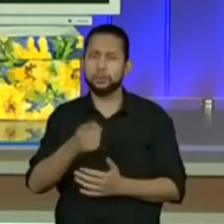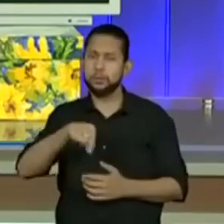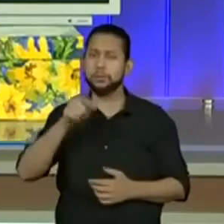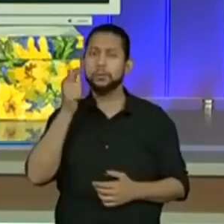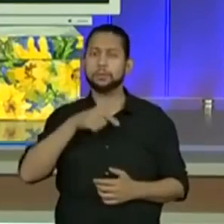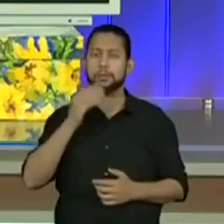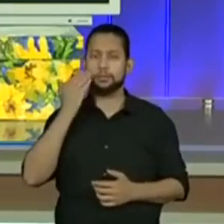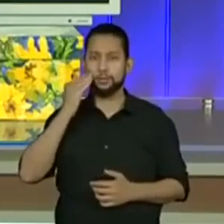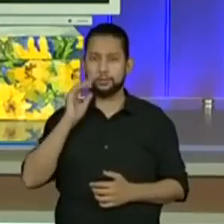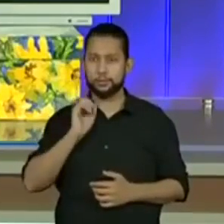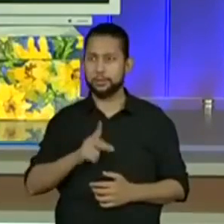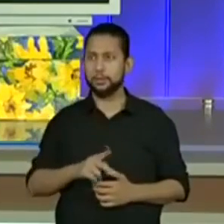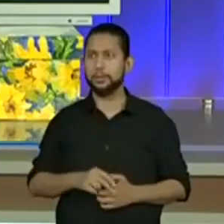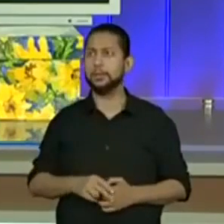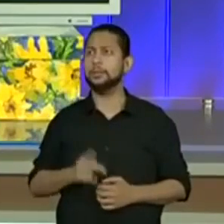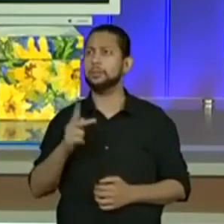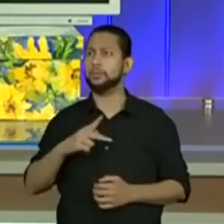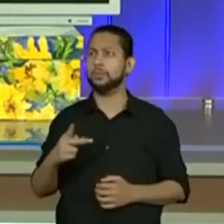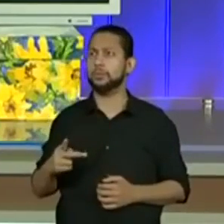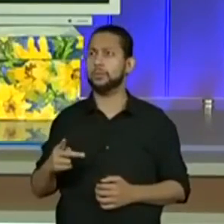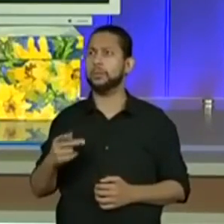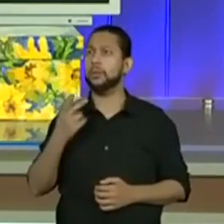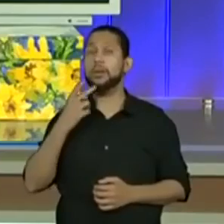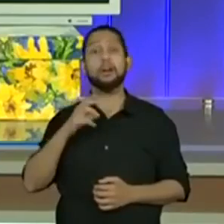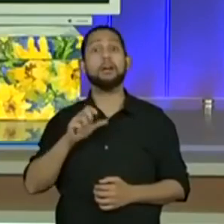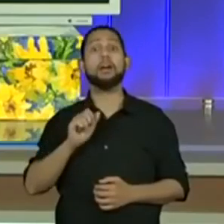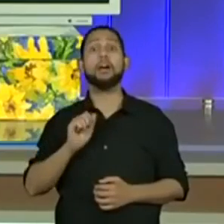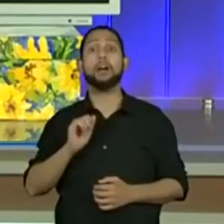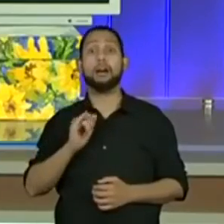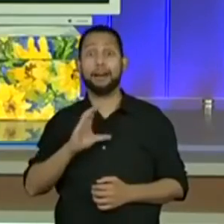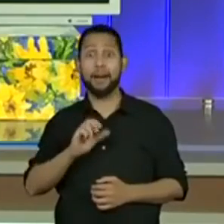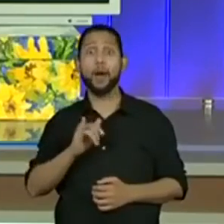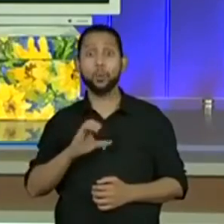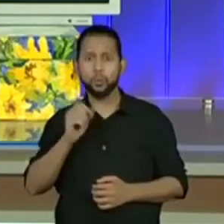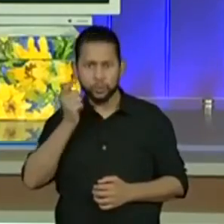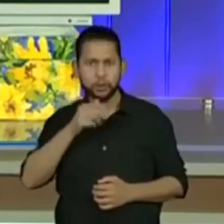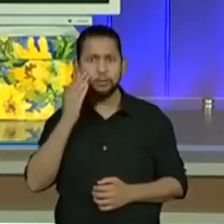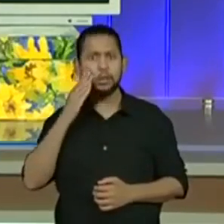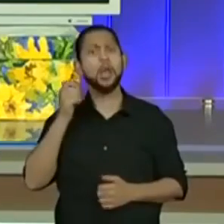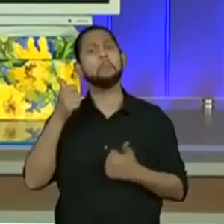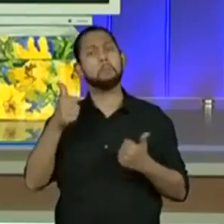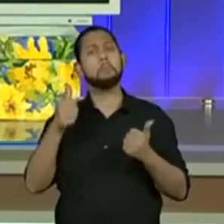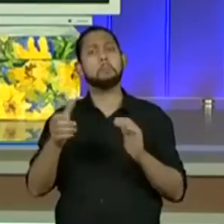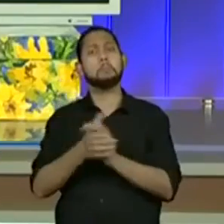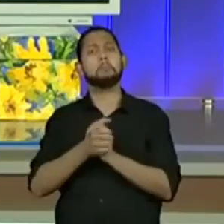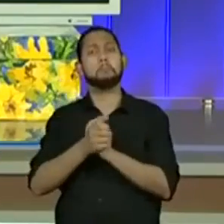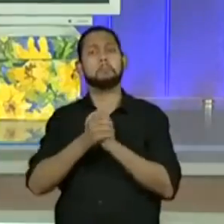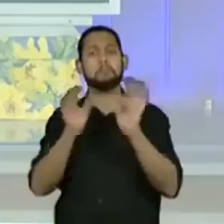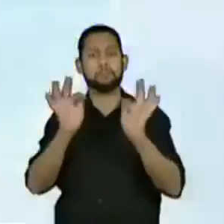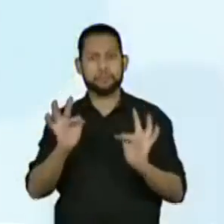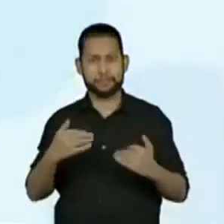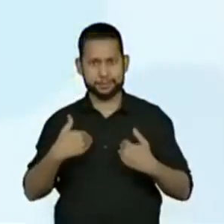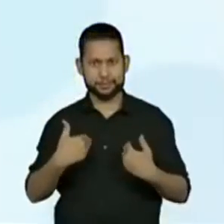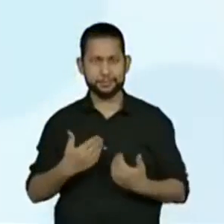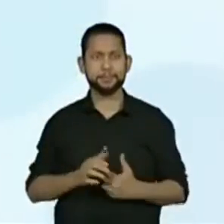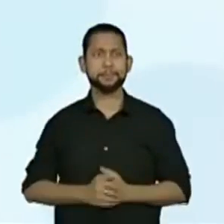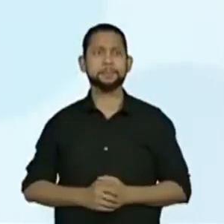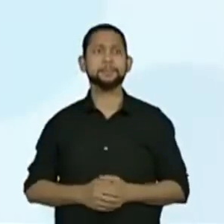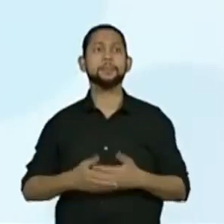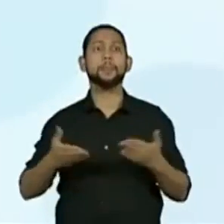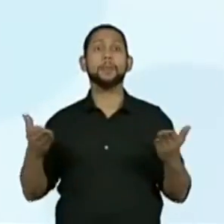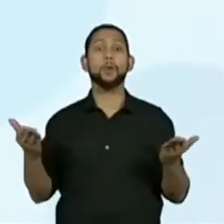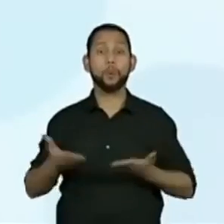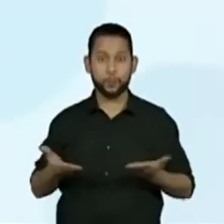entender. Ó, a professora Maria de Fátima disse que o Kaique tá entendendo. Que bom, fico feliz. Então vamos lá. Então, ó,